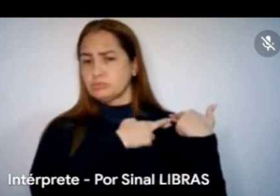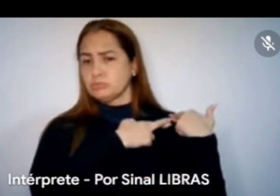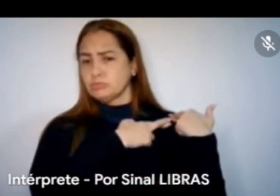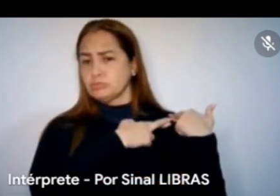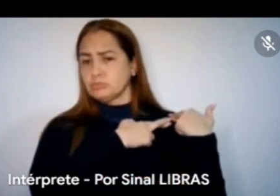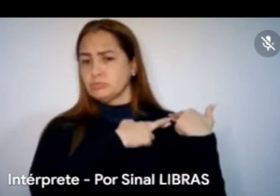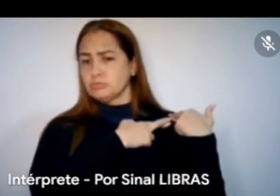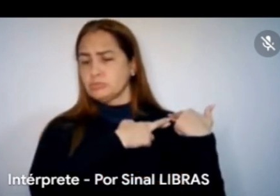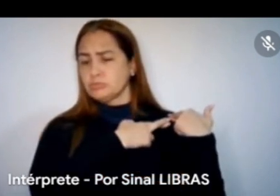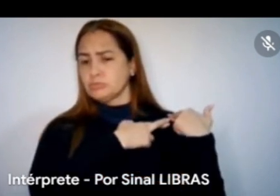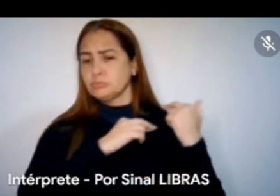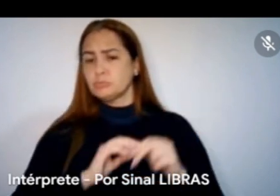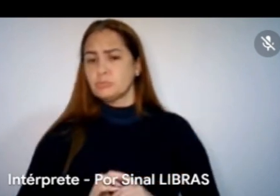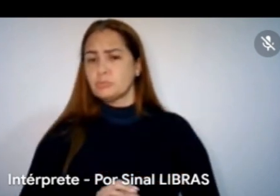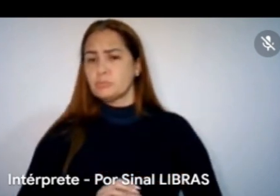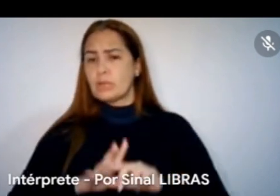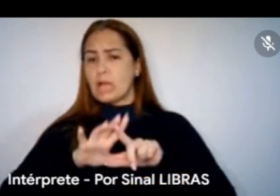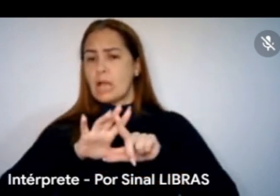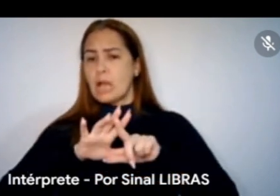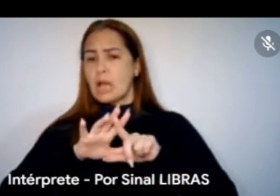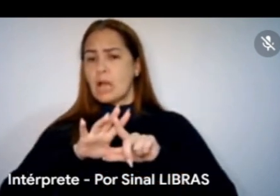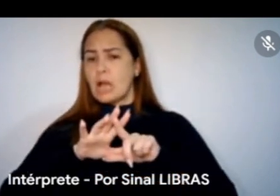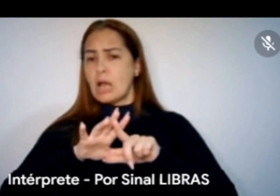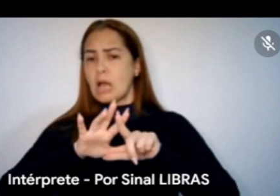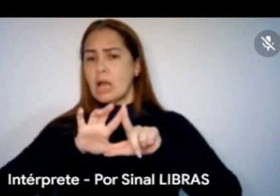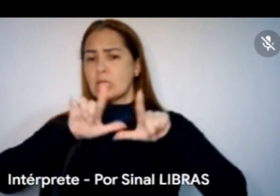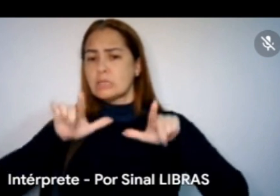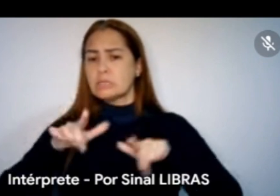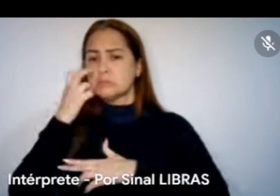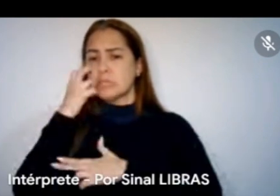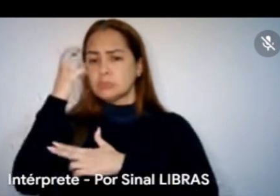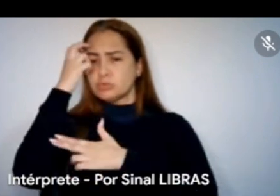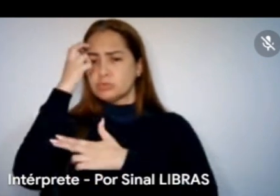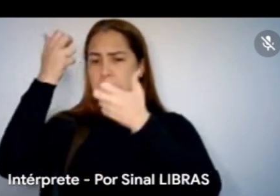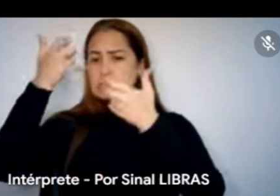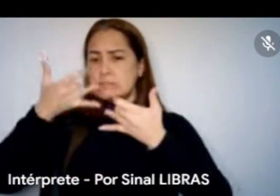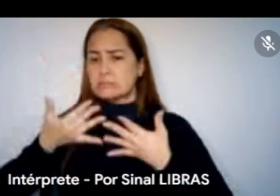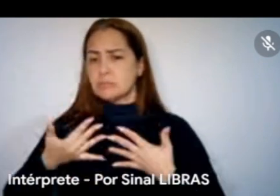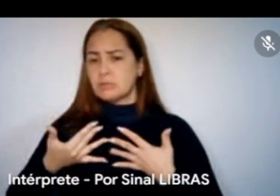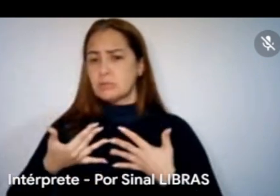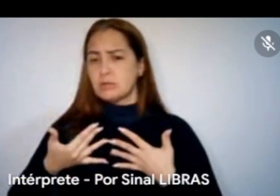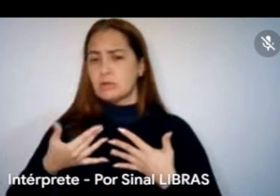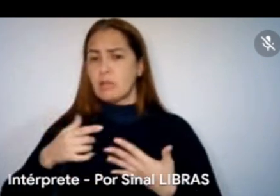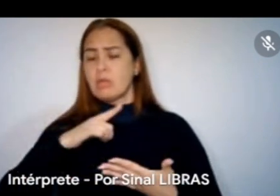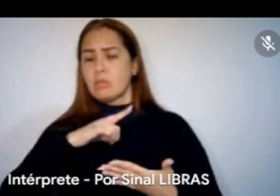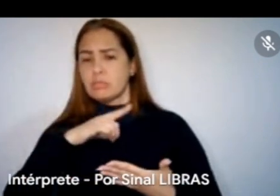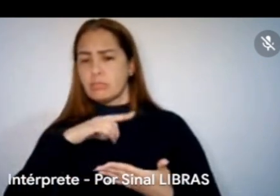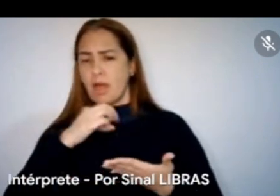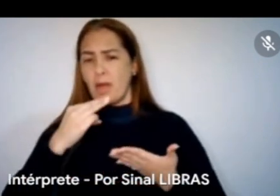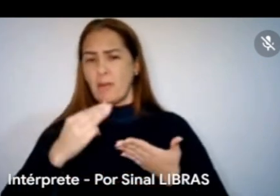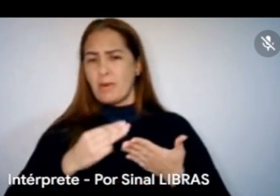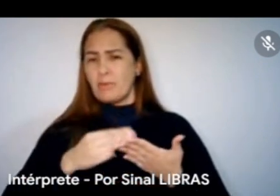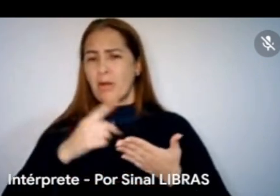estabelecer essas formações, exibir para a gente. Tem uma cartilha do Min que é muito esclarecedora, que